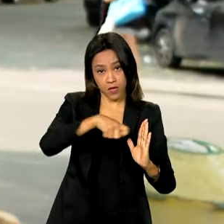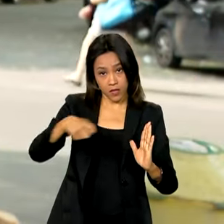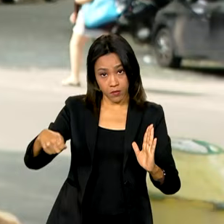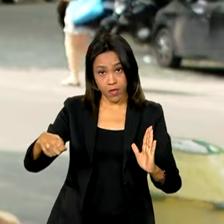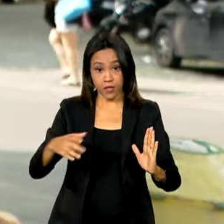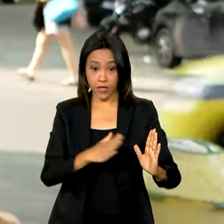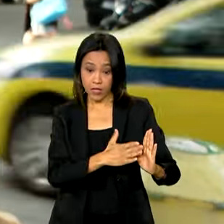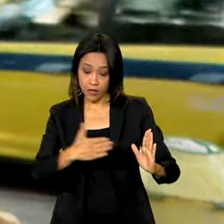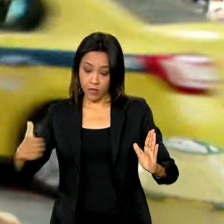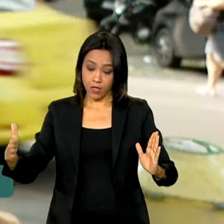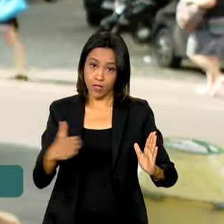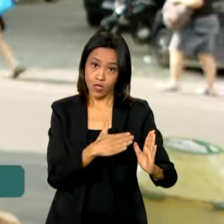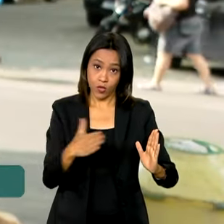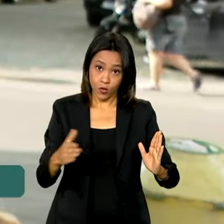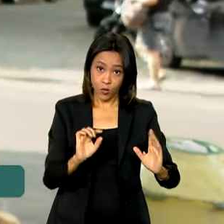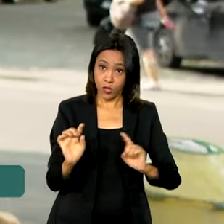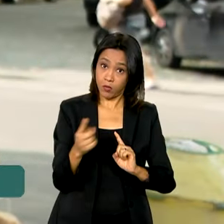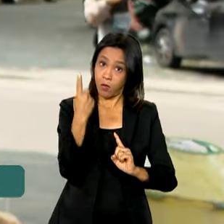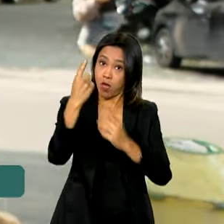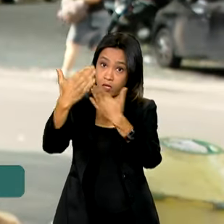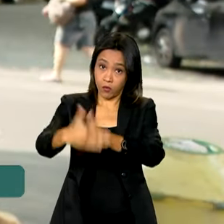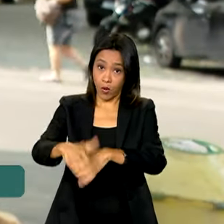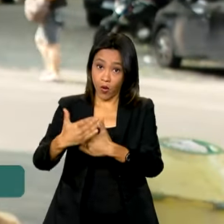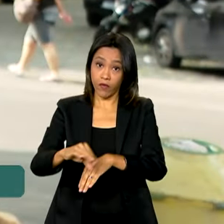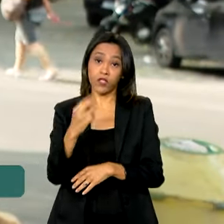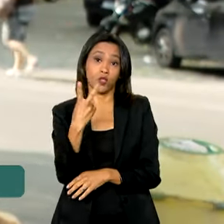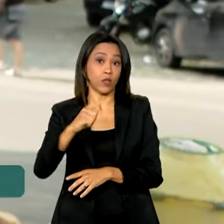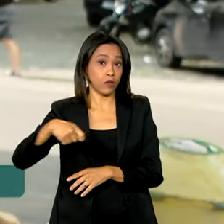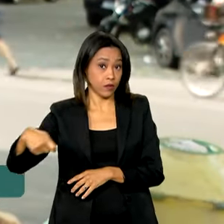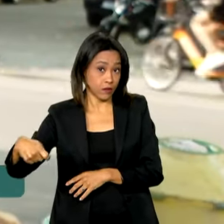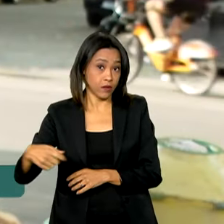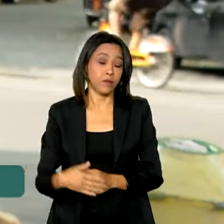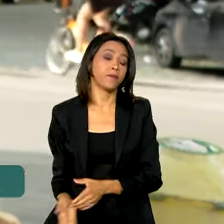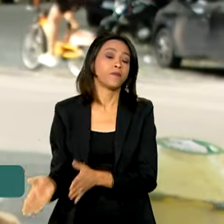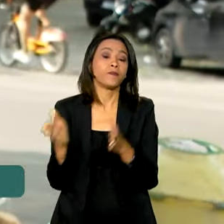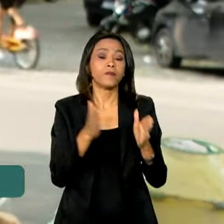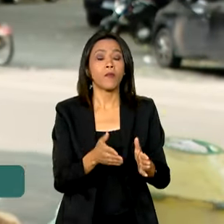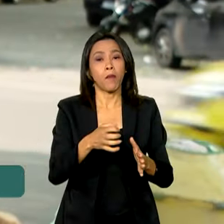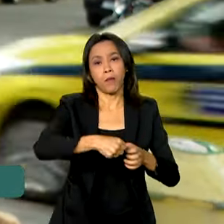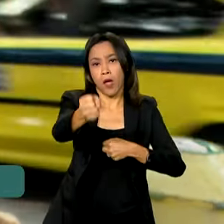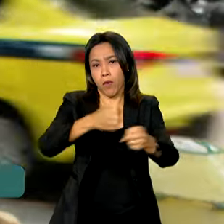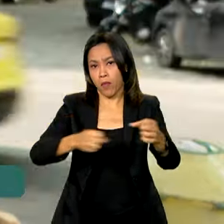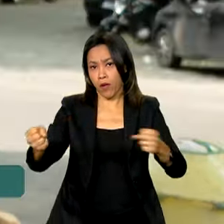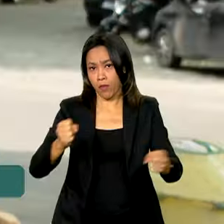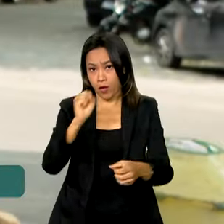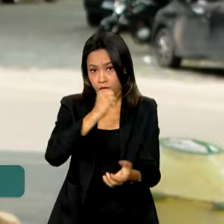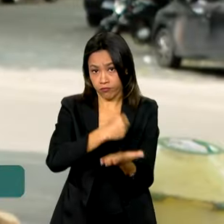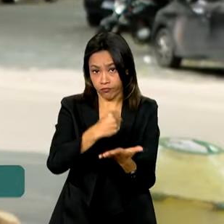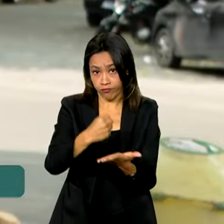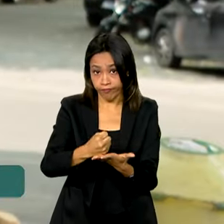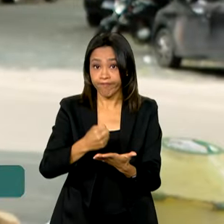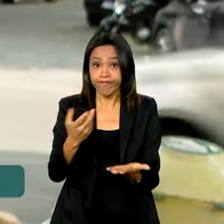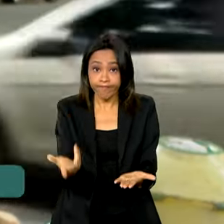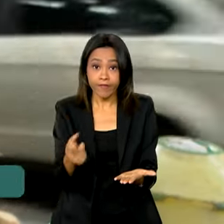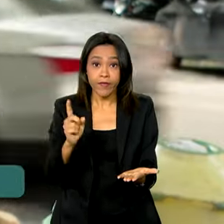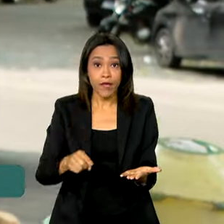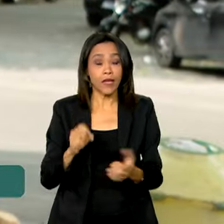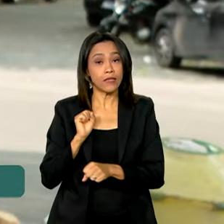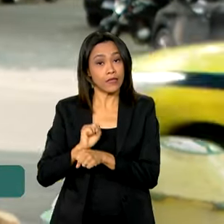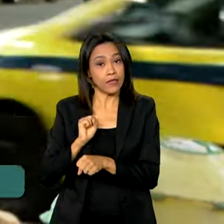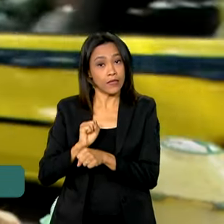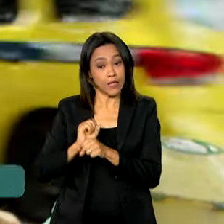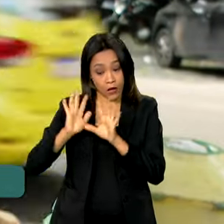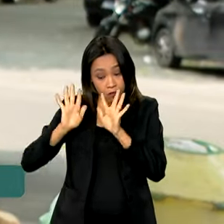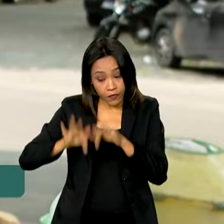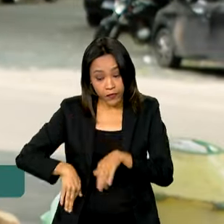edital e as primeiras provas é de dois meses. O provimento dos cargos está condicionado à homologação do resultado